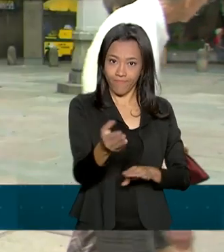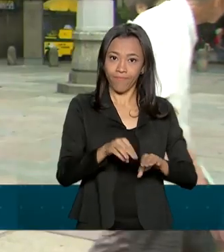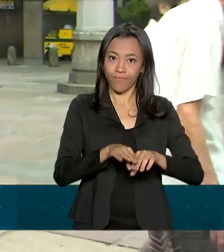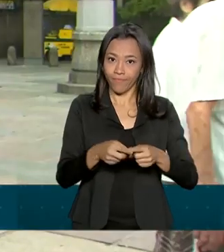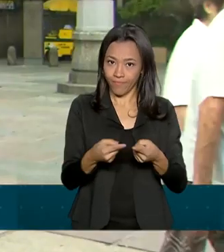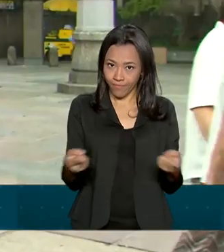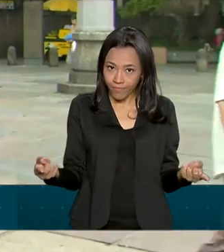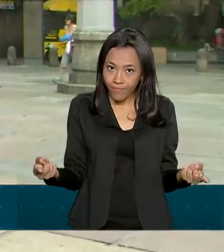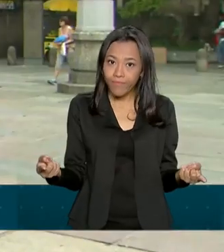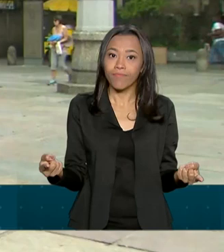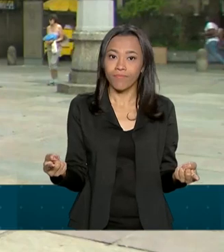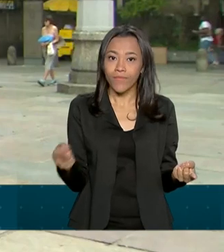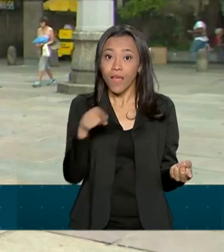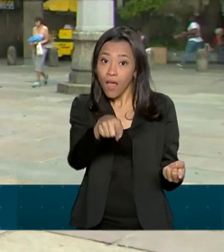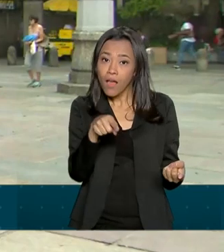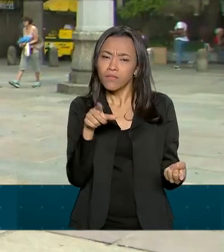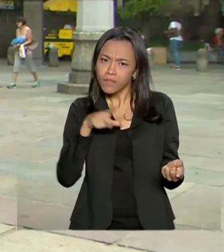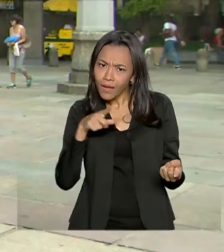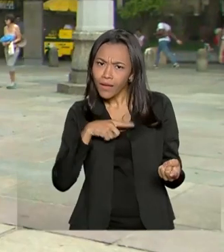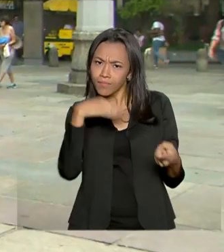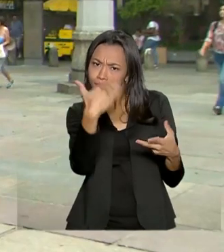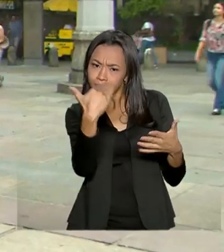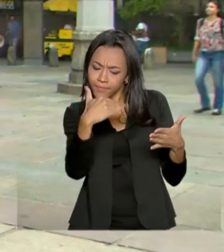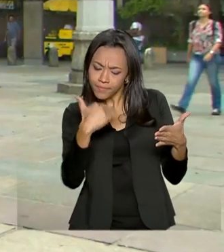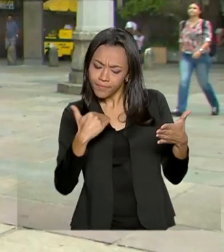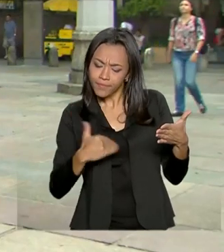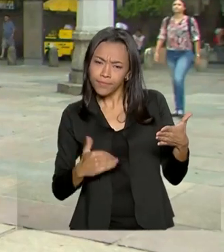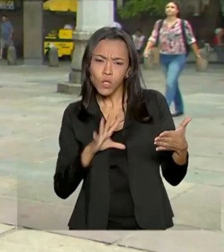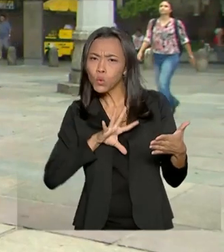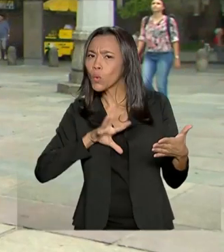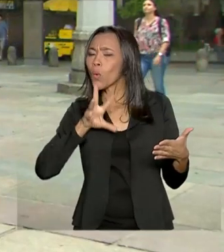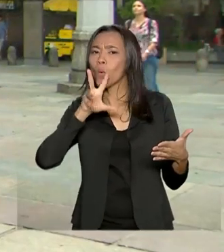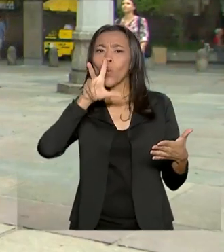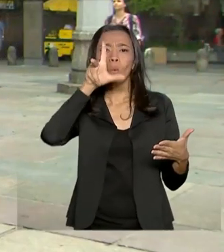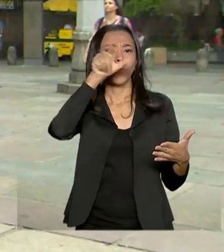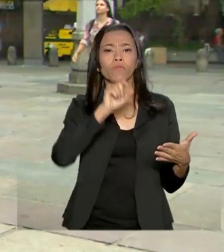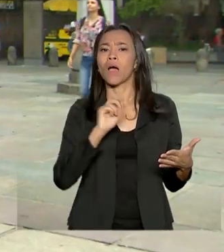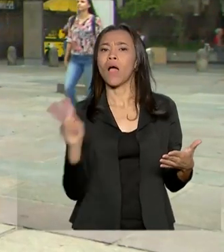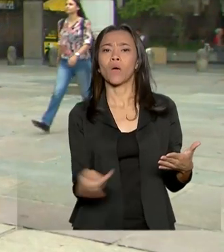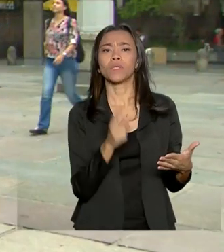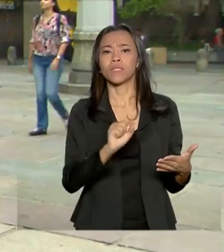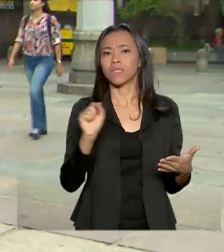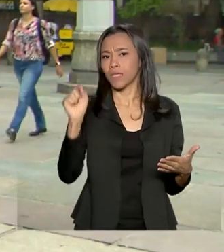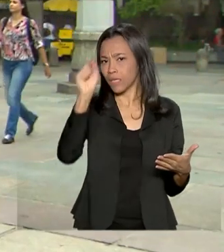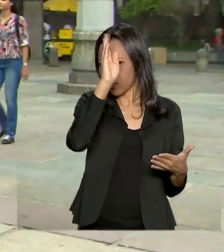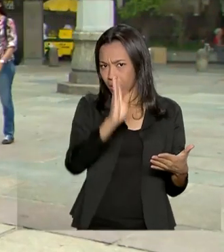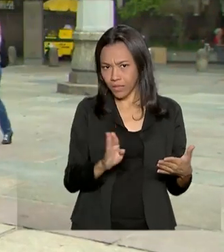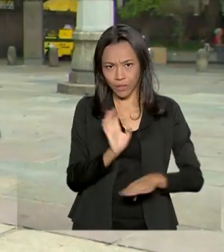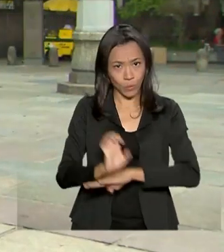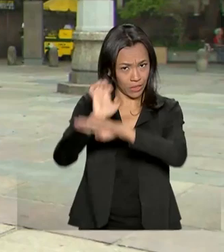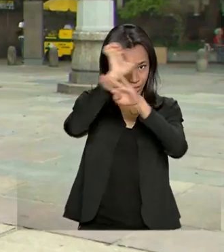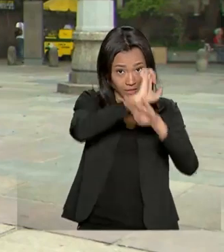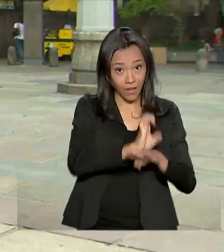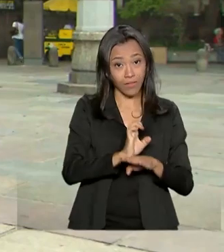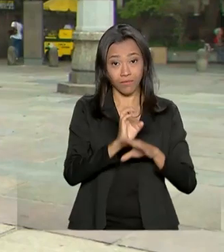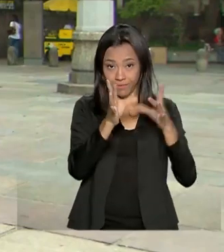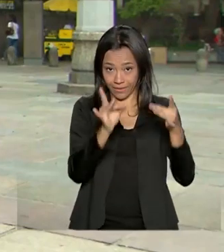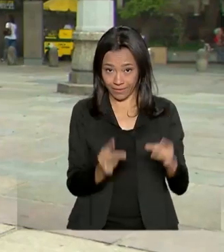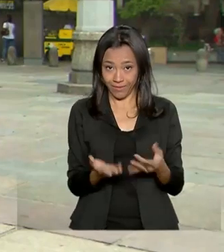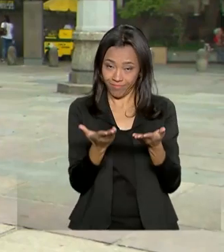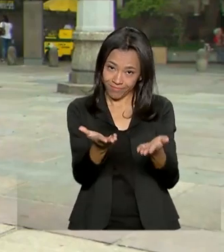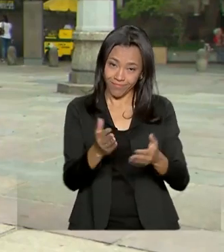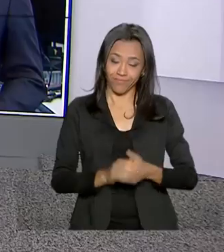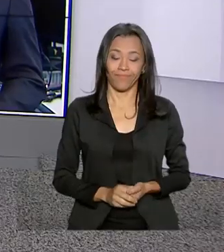.br. Lá é possível encontrar todas as atividades por estado, cidade e museu.